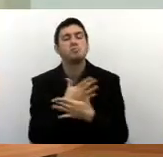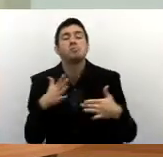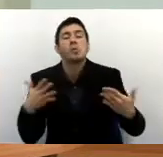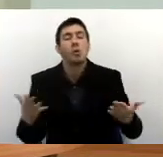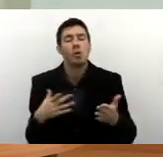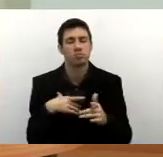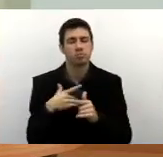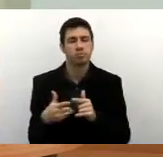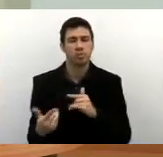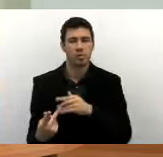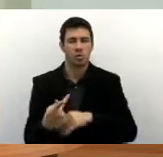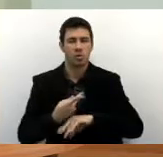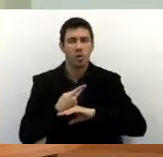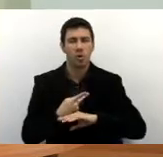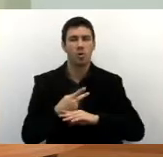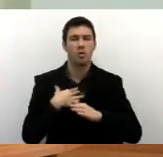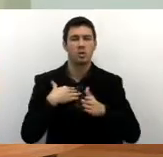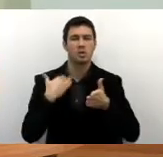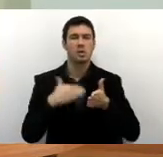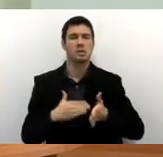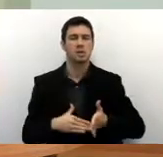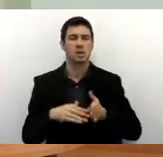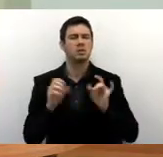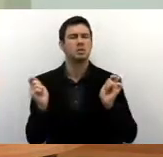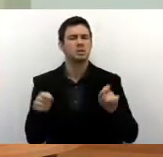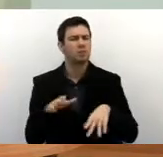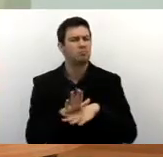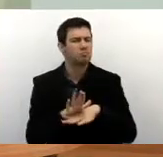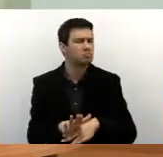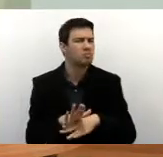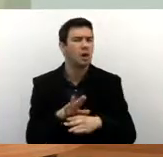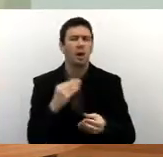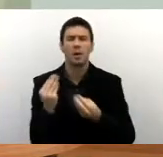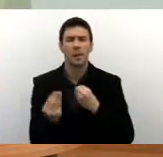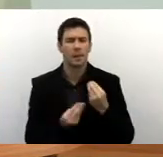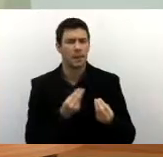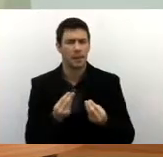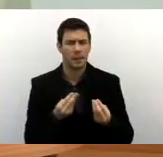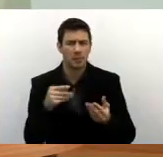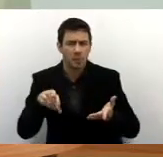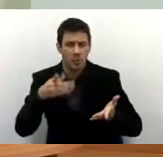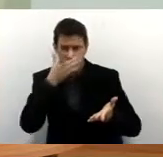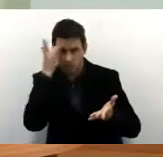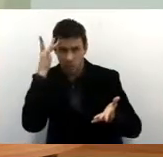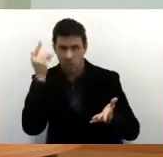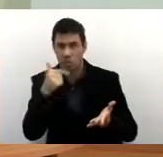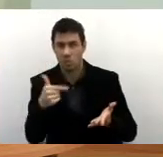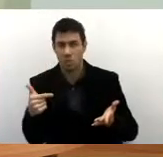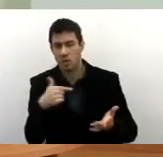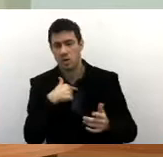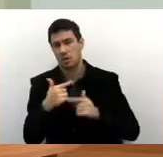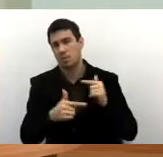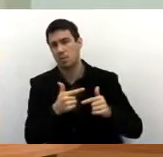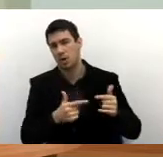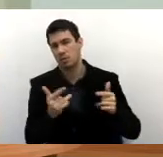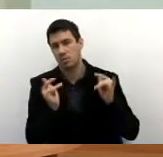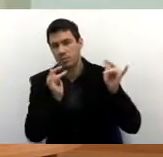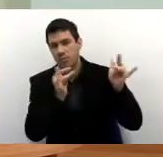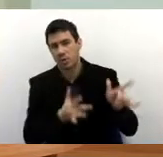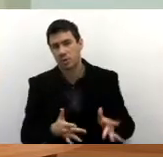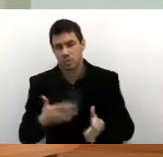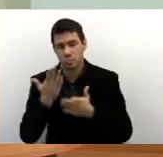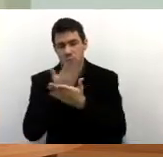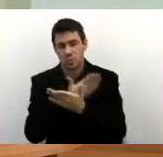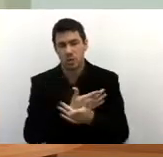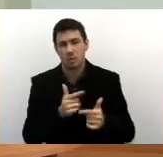que vossa secretaria, que vossa pasta, dá para aqueles que estão nessa situação abandonada no quesito